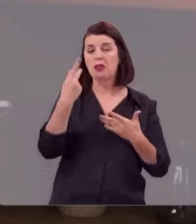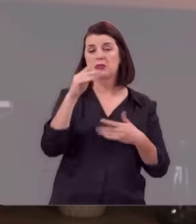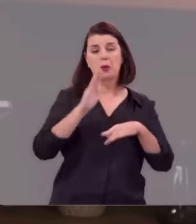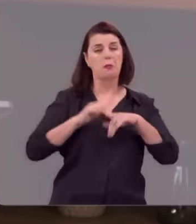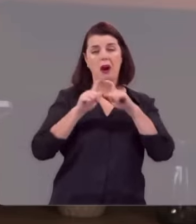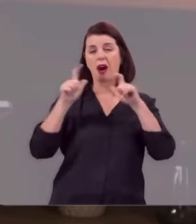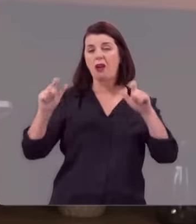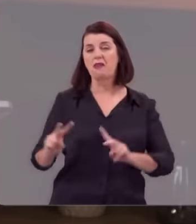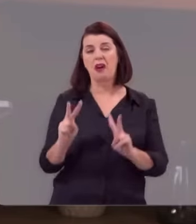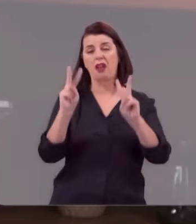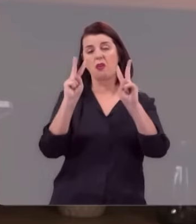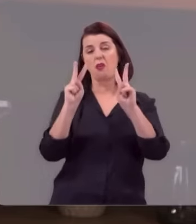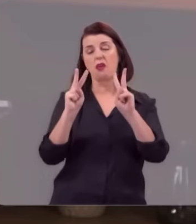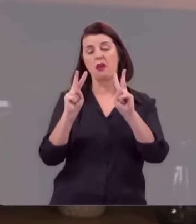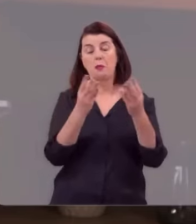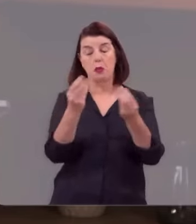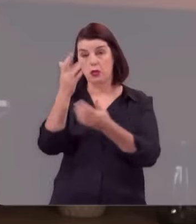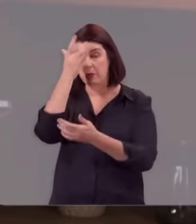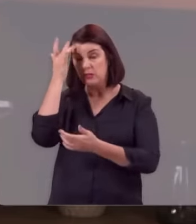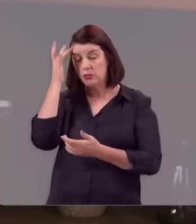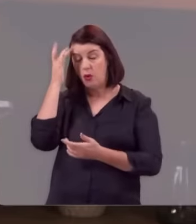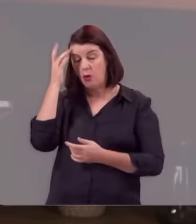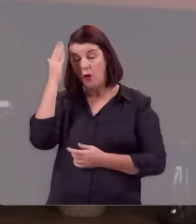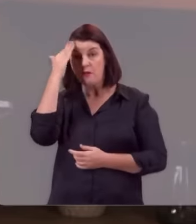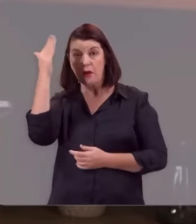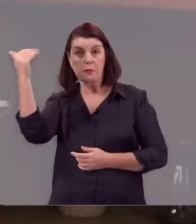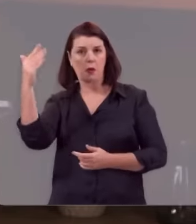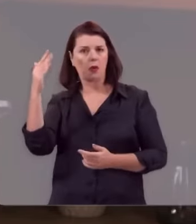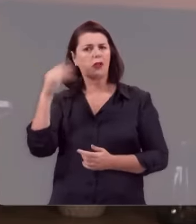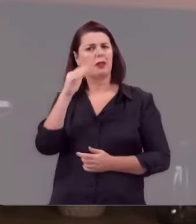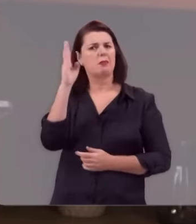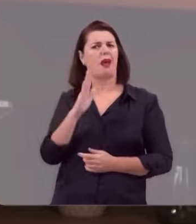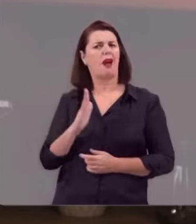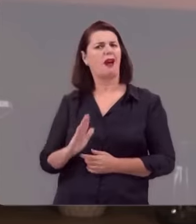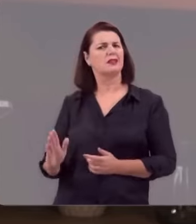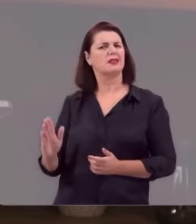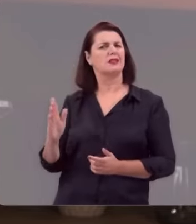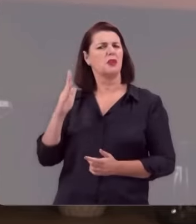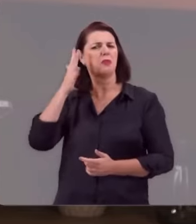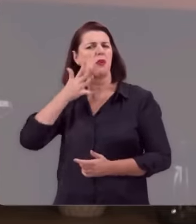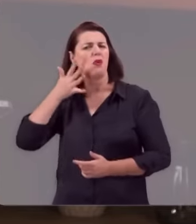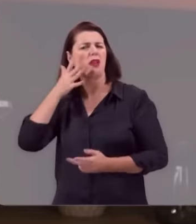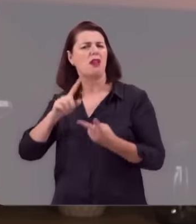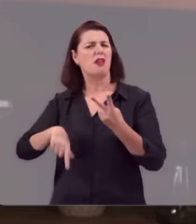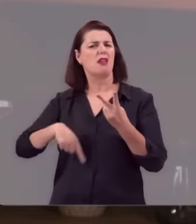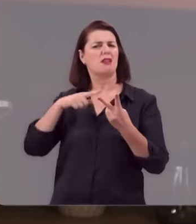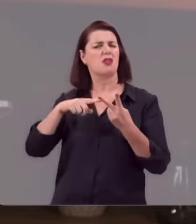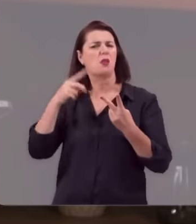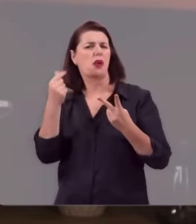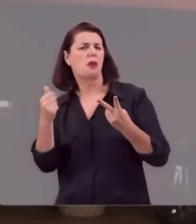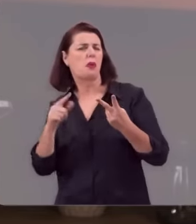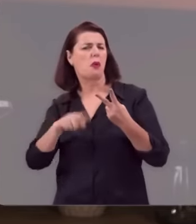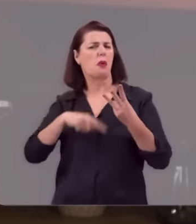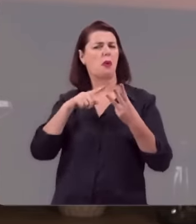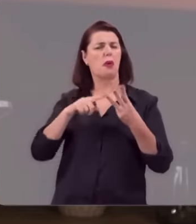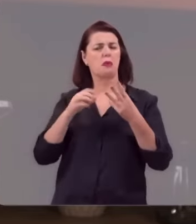Há muitas pessoas hoje famosas no Brasil, que ocupam altas posições, seja no cenário político, no cenário econômico, ou